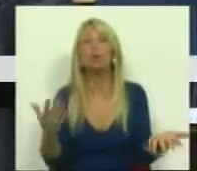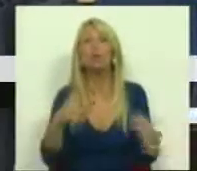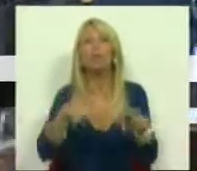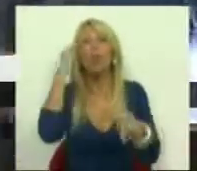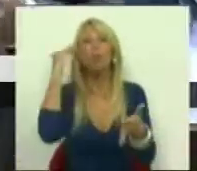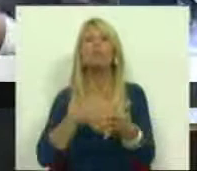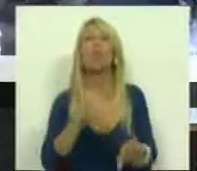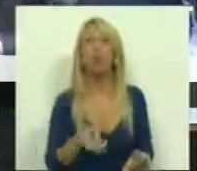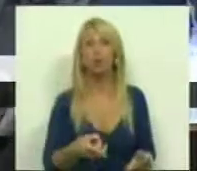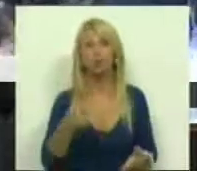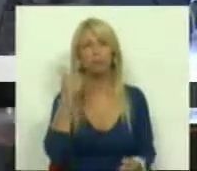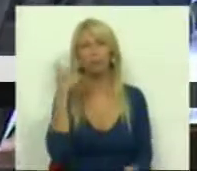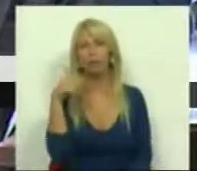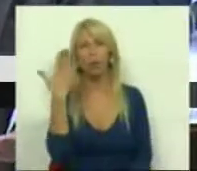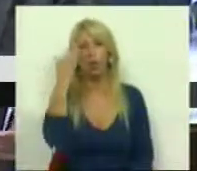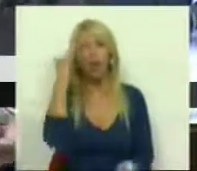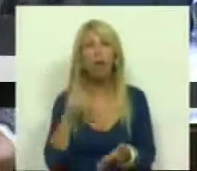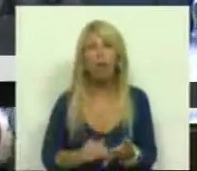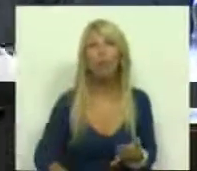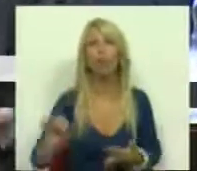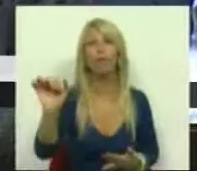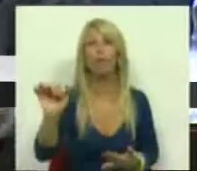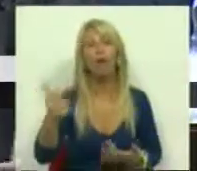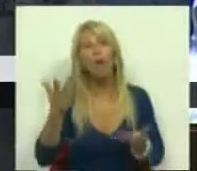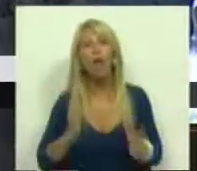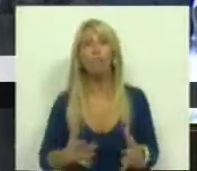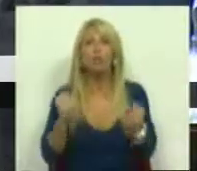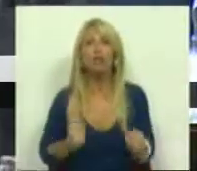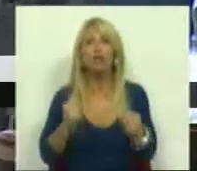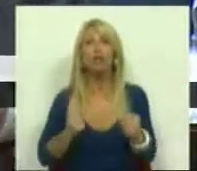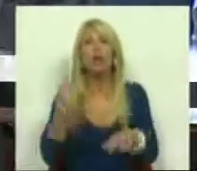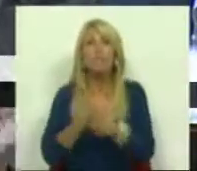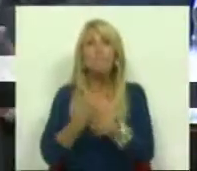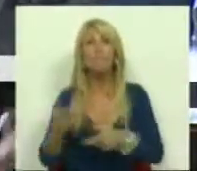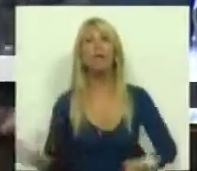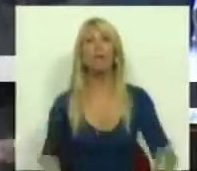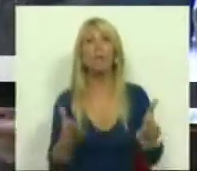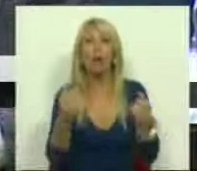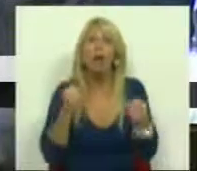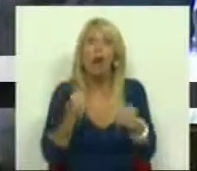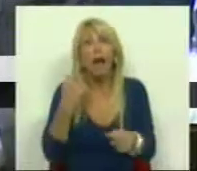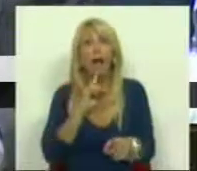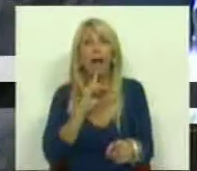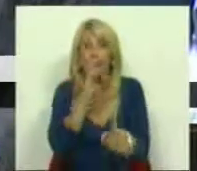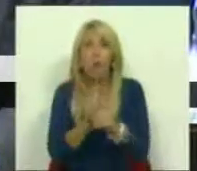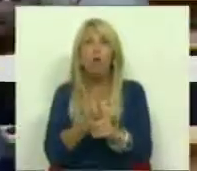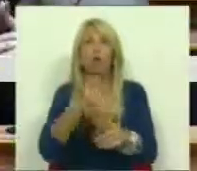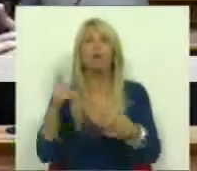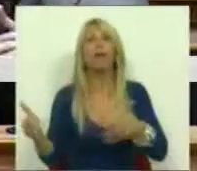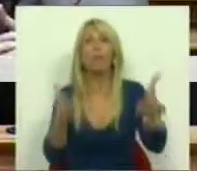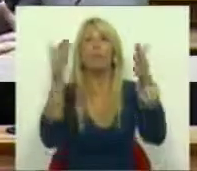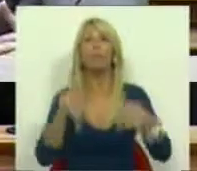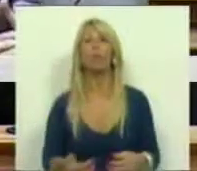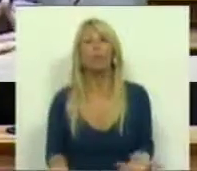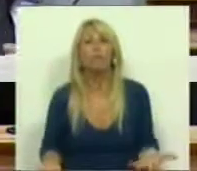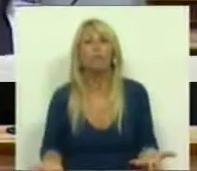extraordinário é que a conclusão que tiram é que se deve insistir no mesmo caminho. É que se deve insistir no mesmo caminho. E insistir